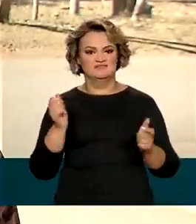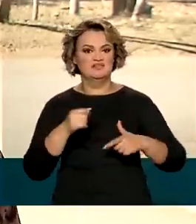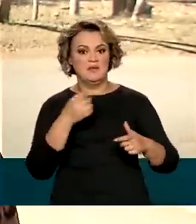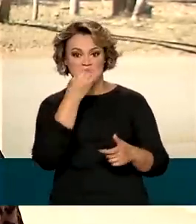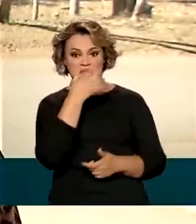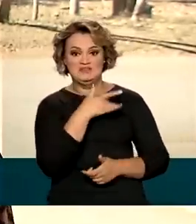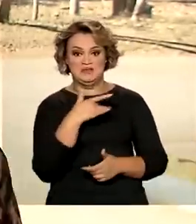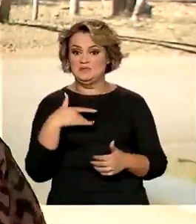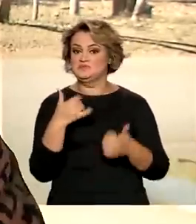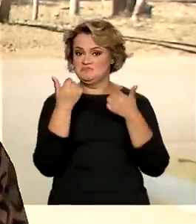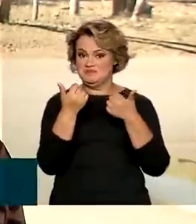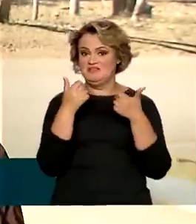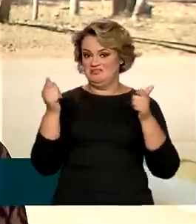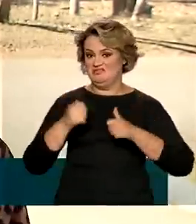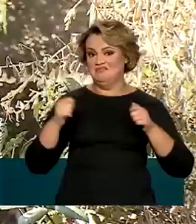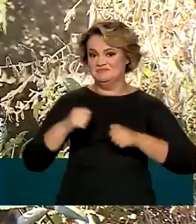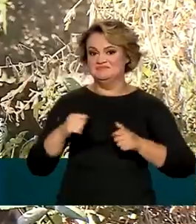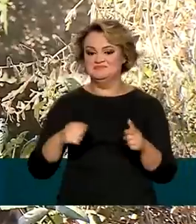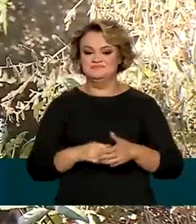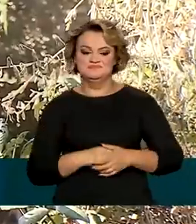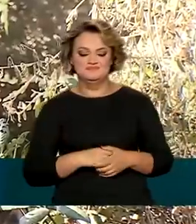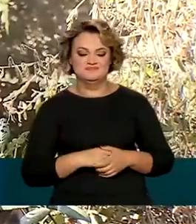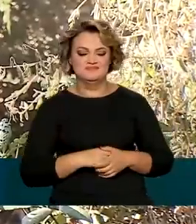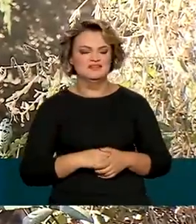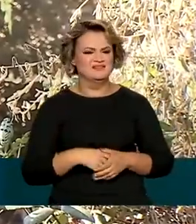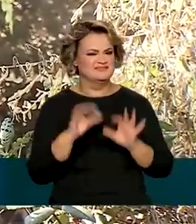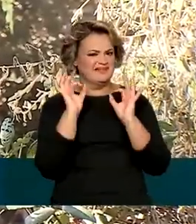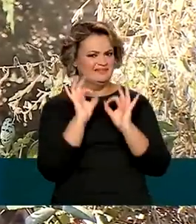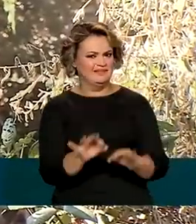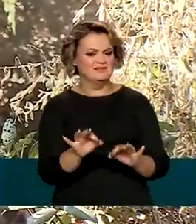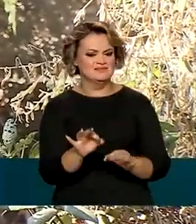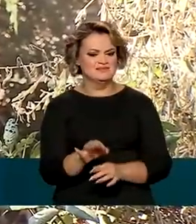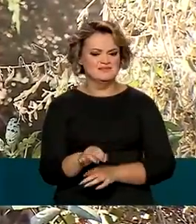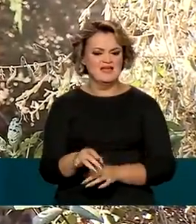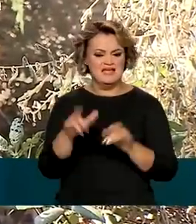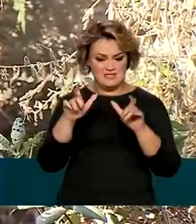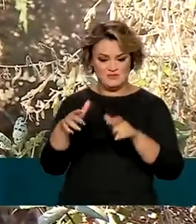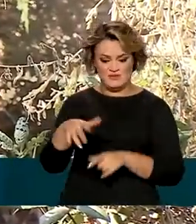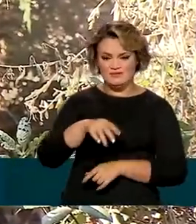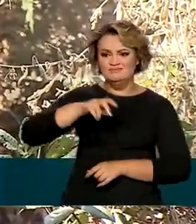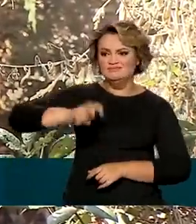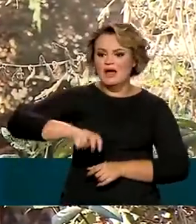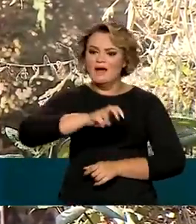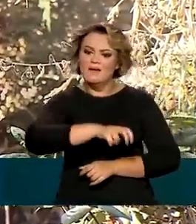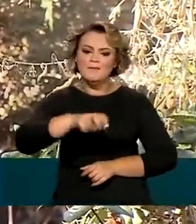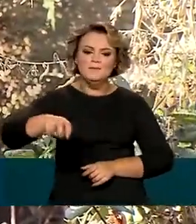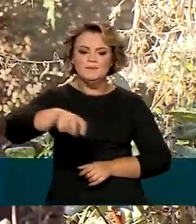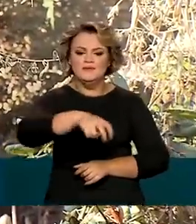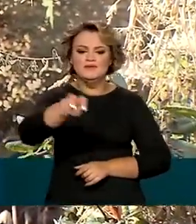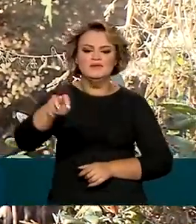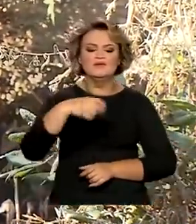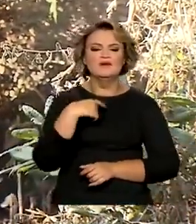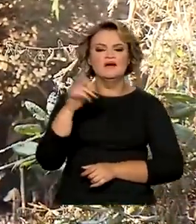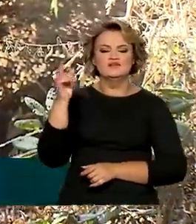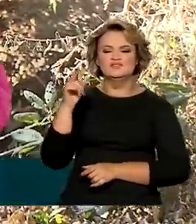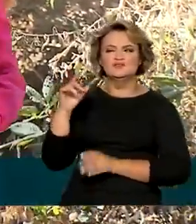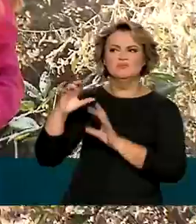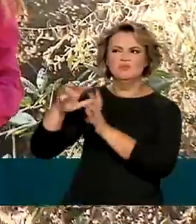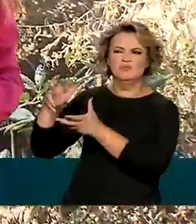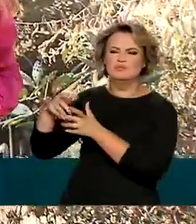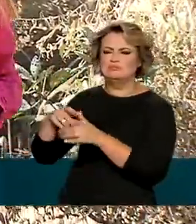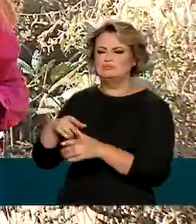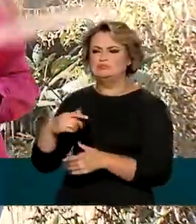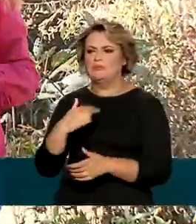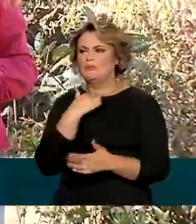para a sua saúde em geral. Pode ter certeza, esses são caminhos que nos fazem desconectar da